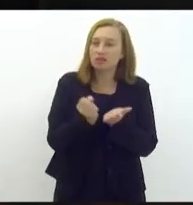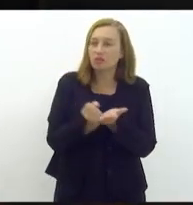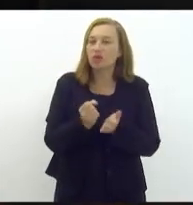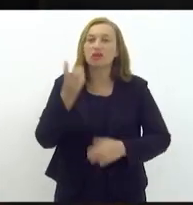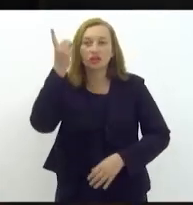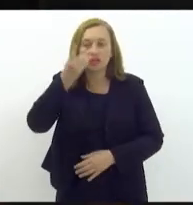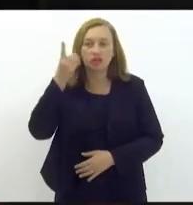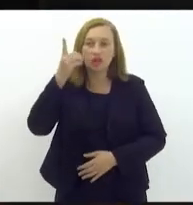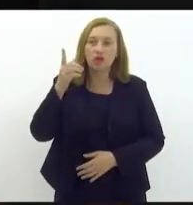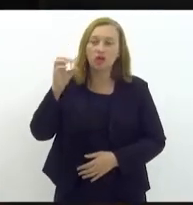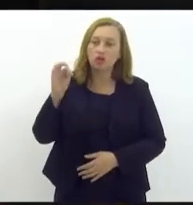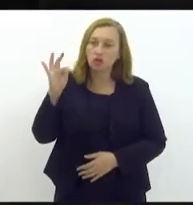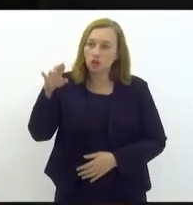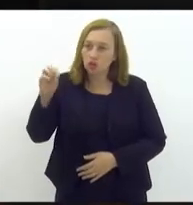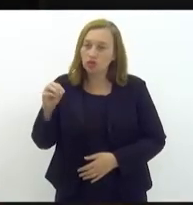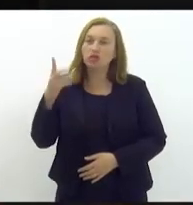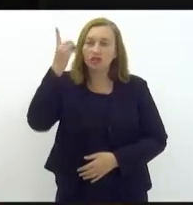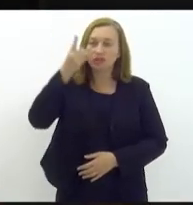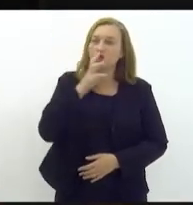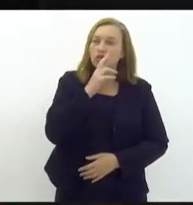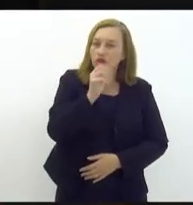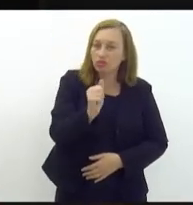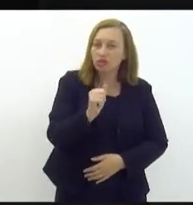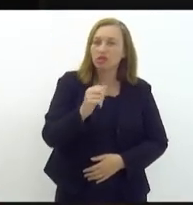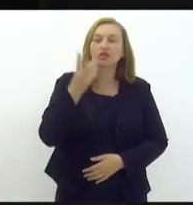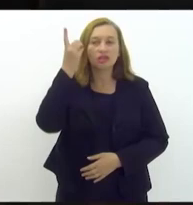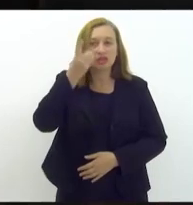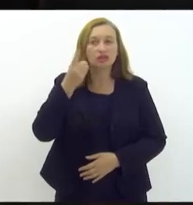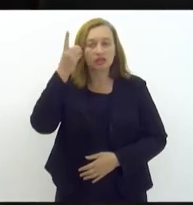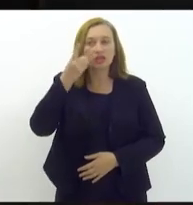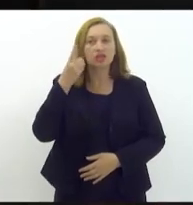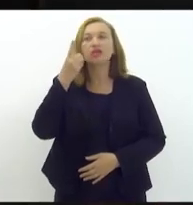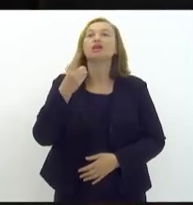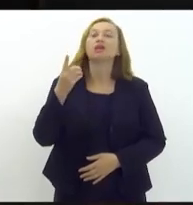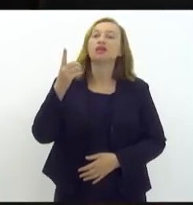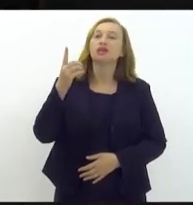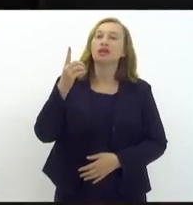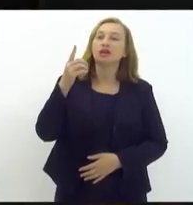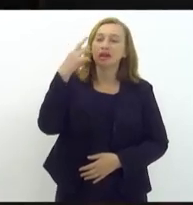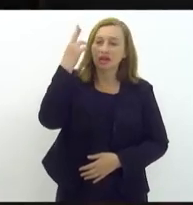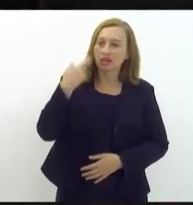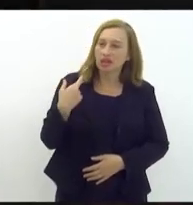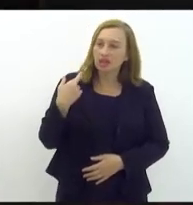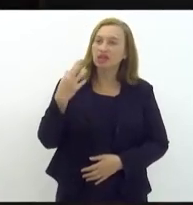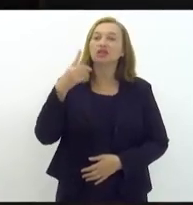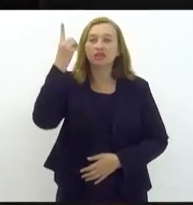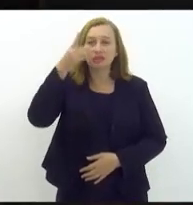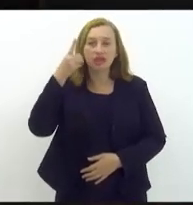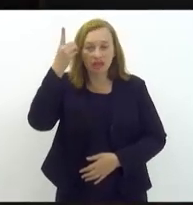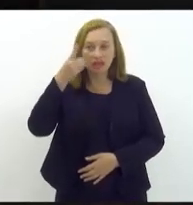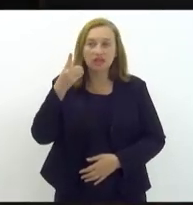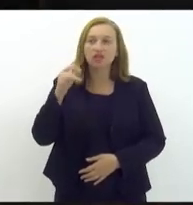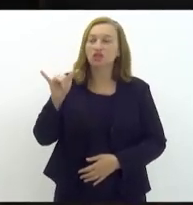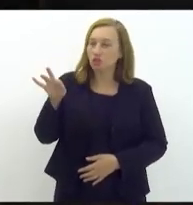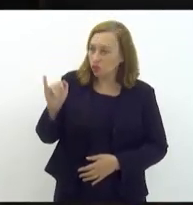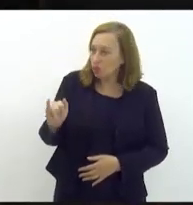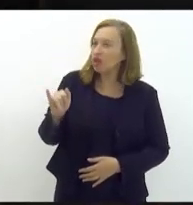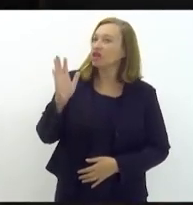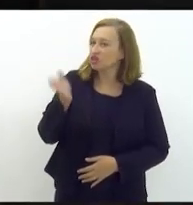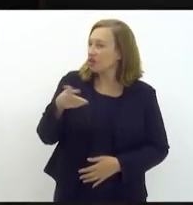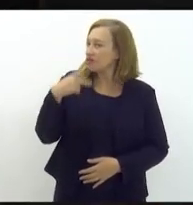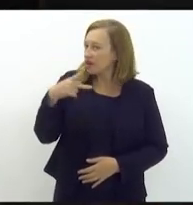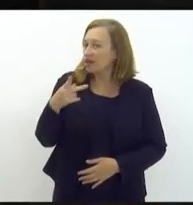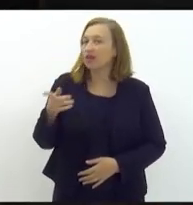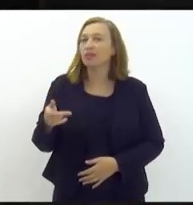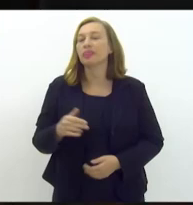deputado Otônio de Paula, deputado Rodrigo Amorim, deputado Renata Souza, deputado Iuri, já falei aqui, deputado que eu já tinha